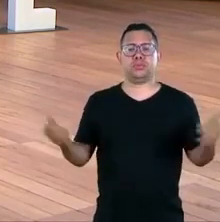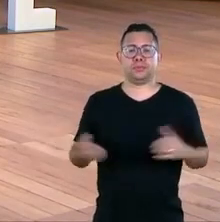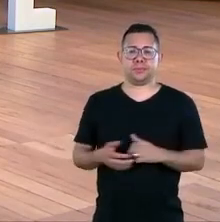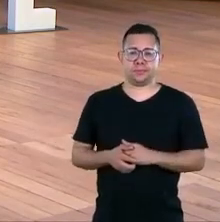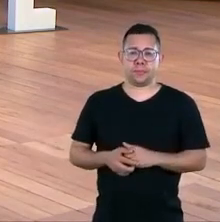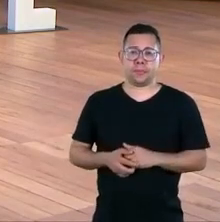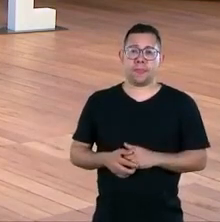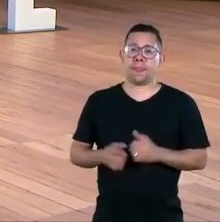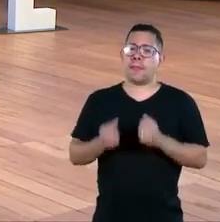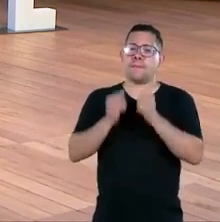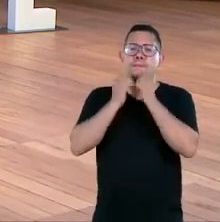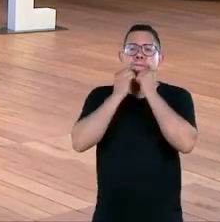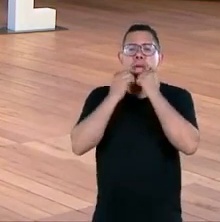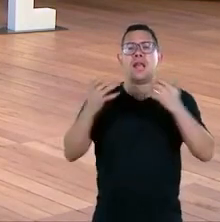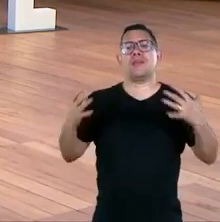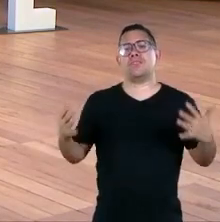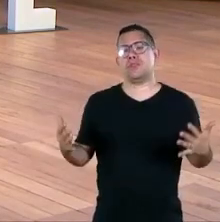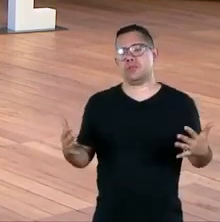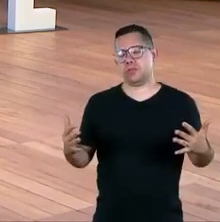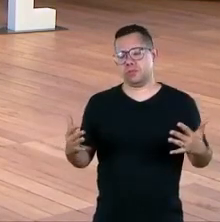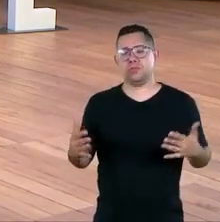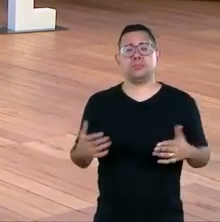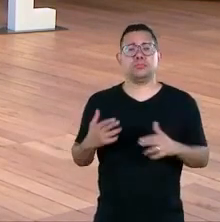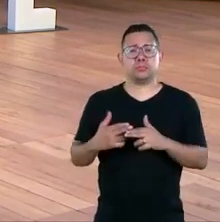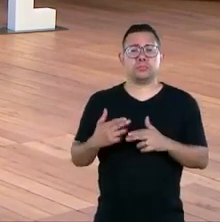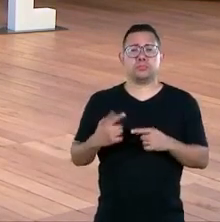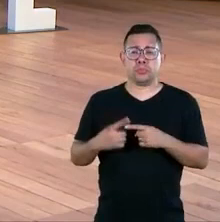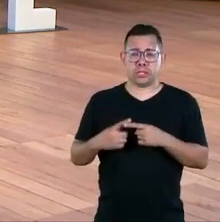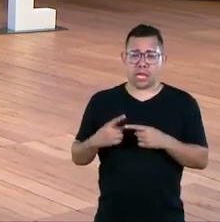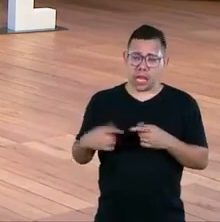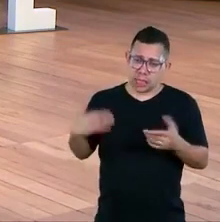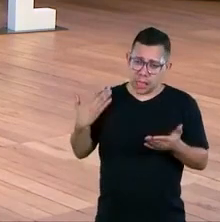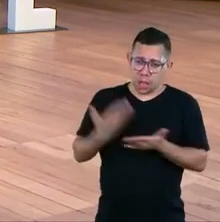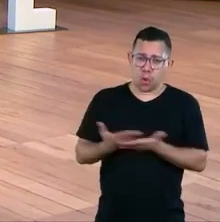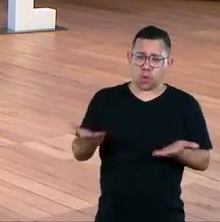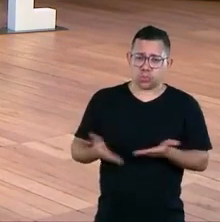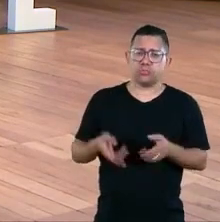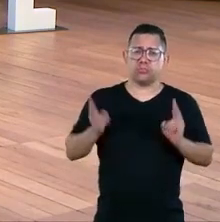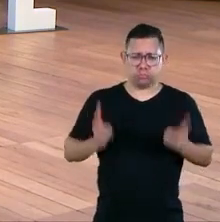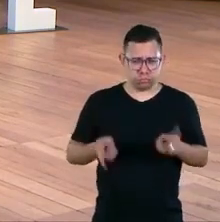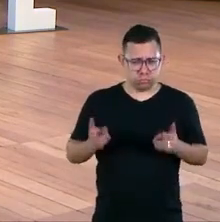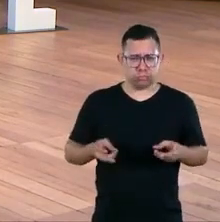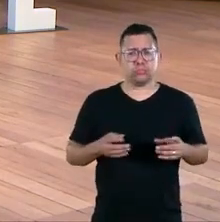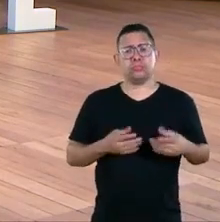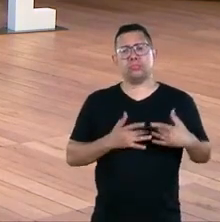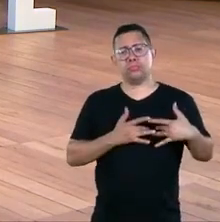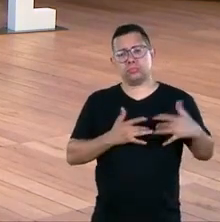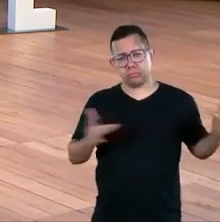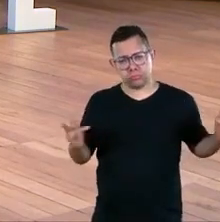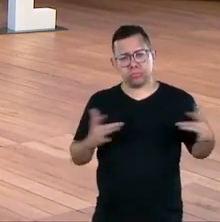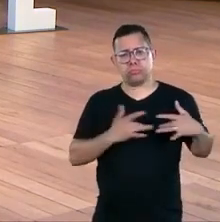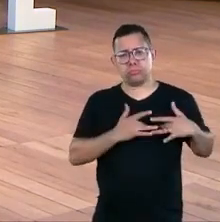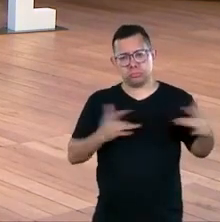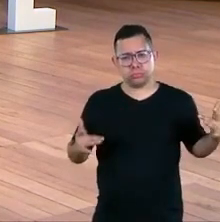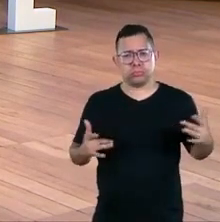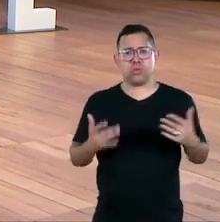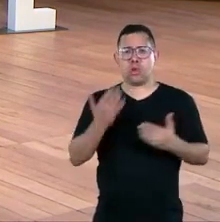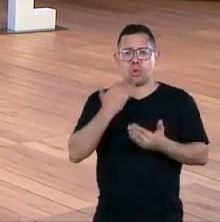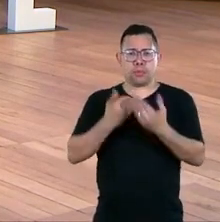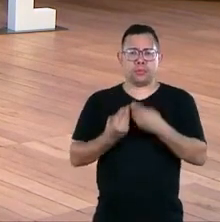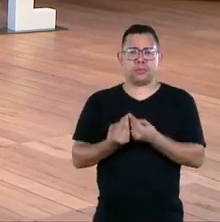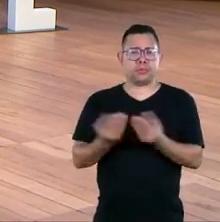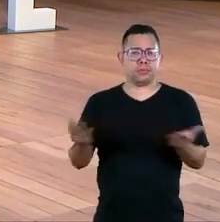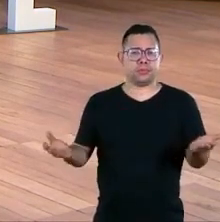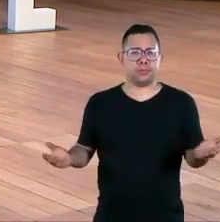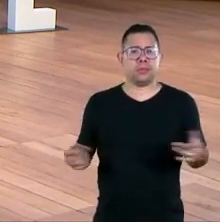nos apoia há muito tempo a gente tem projetos em parceria com o Mesa Brasil aqui no Rio de Janeiro e em outros lugares do Brasil mas é um projeto que é estruturado